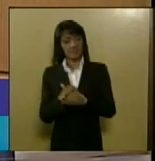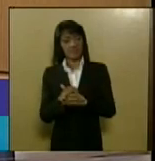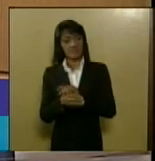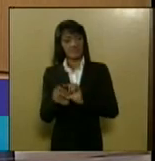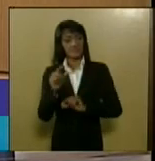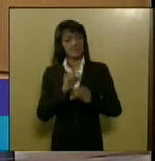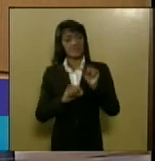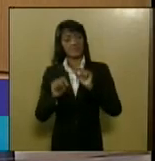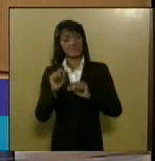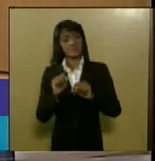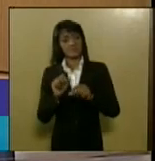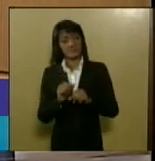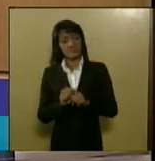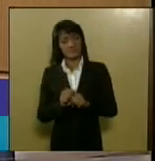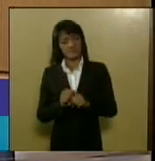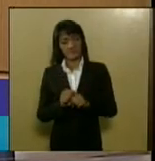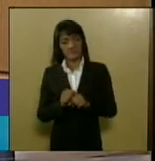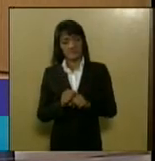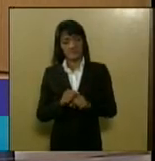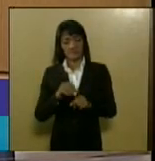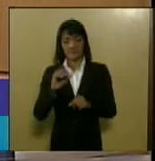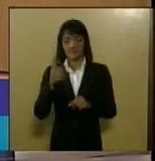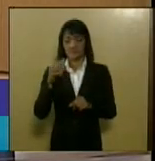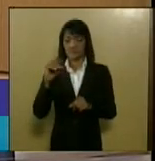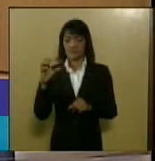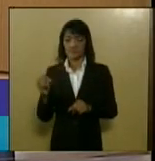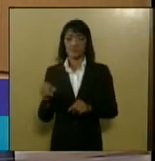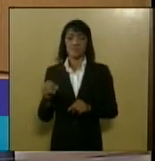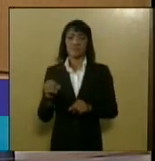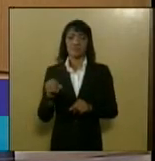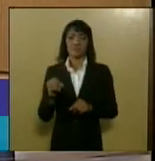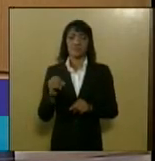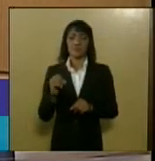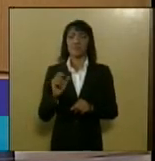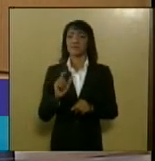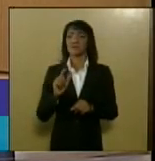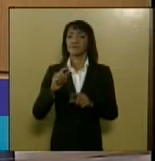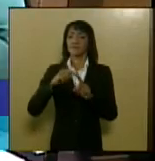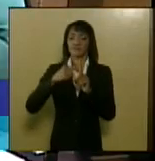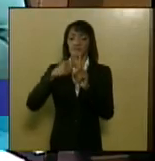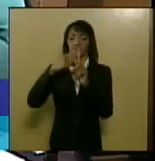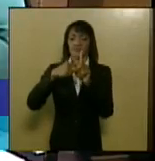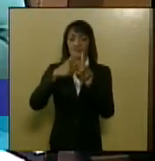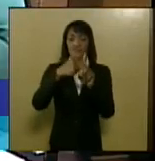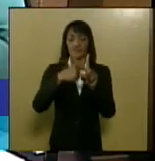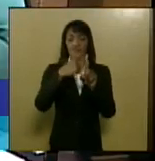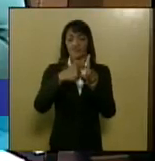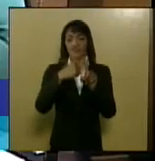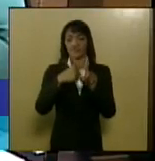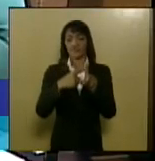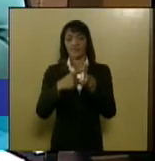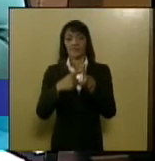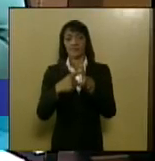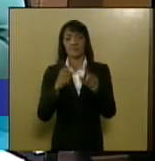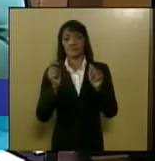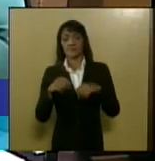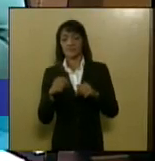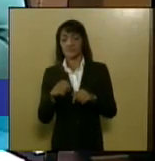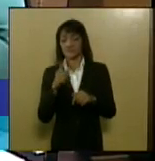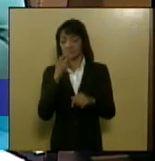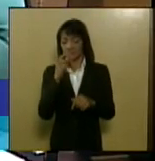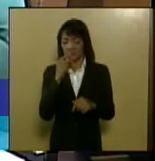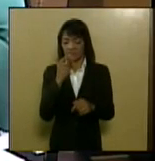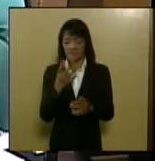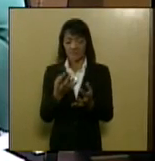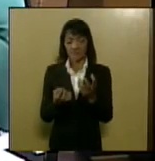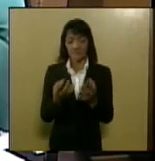a lidar com temperatura de 100 graus 120 graus 150 graus que são para ferver a fervura da água